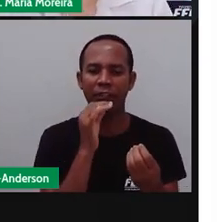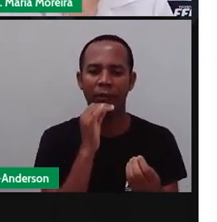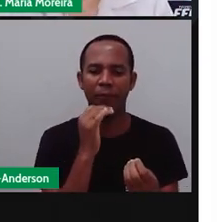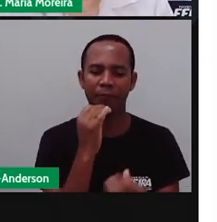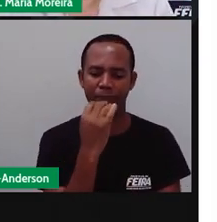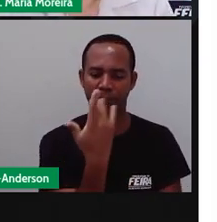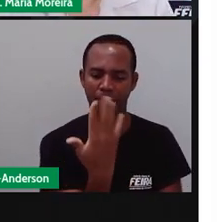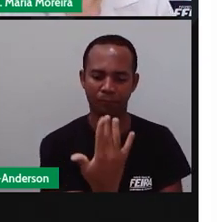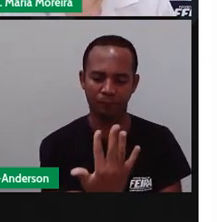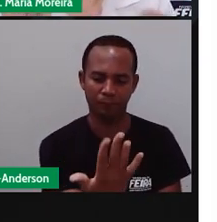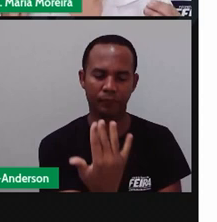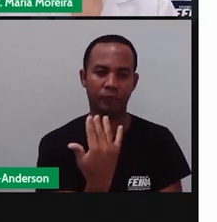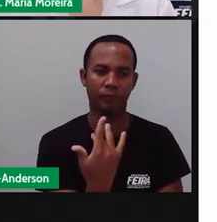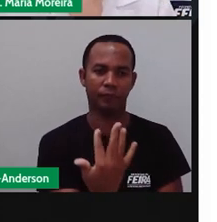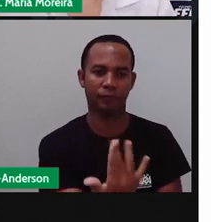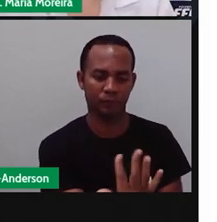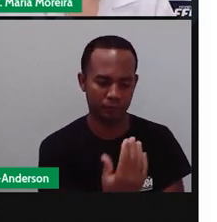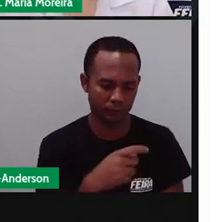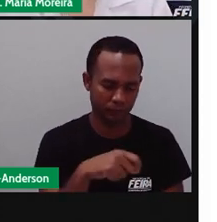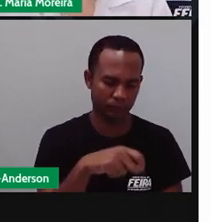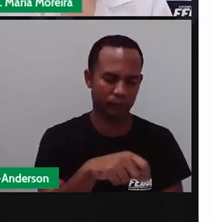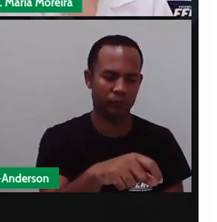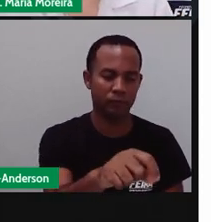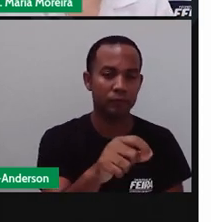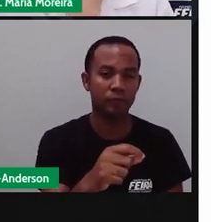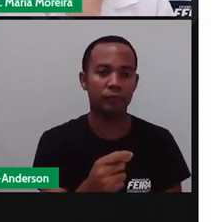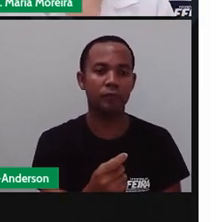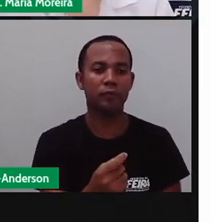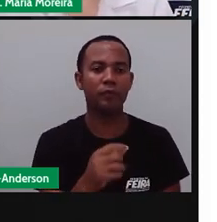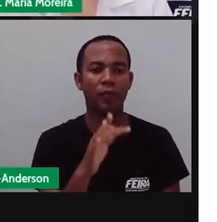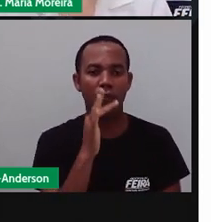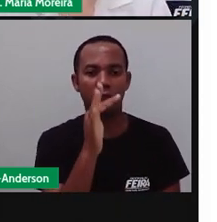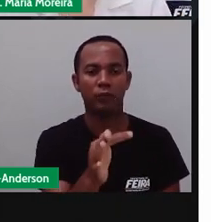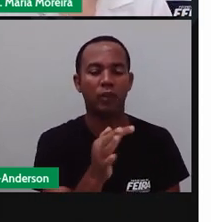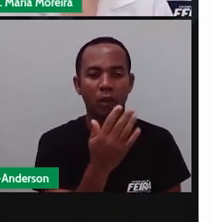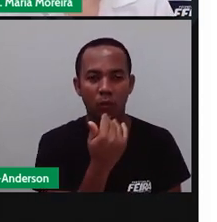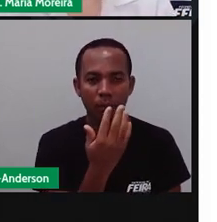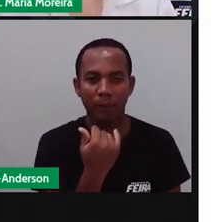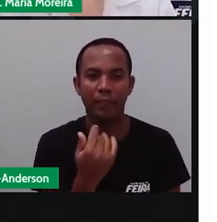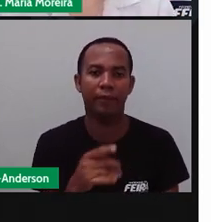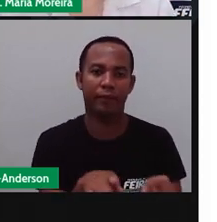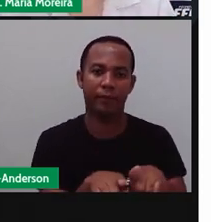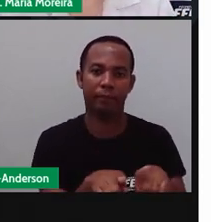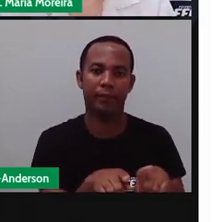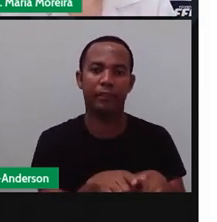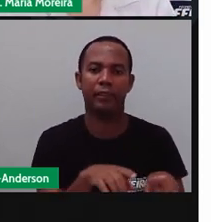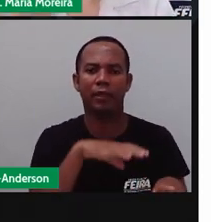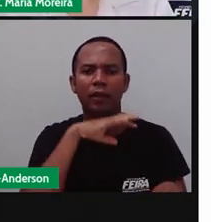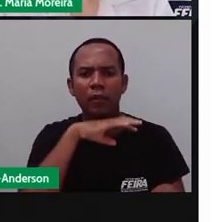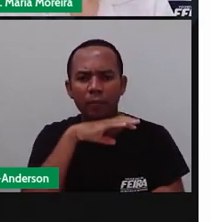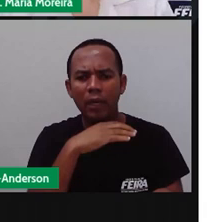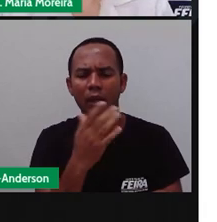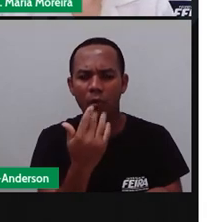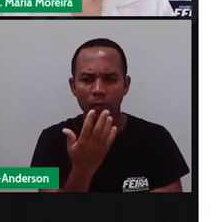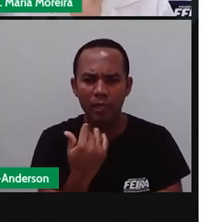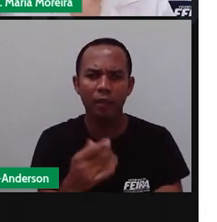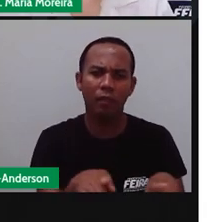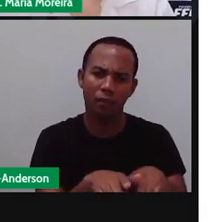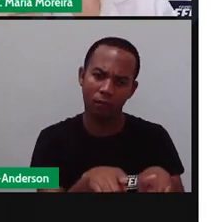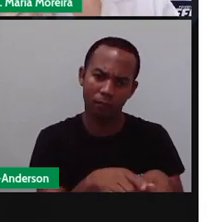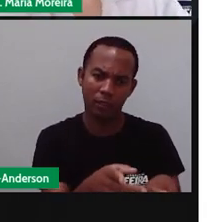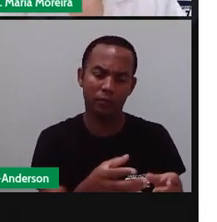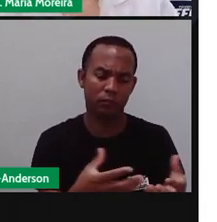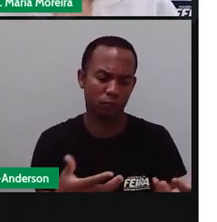plantas, né, que são utilizadas como alimento pelos seres humanos e animais. Uma